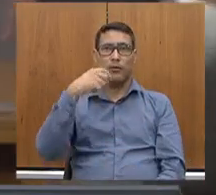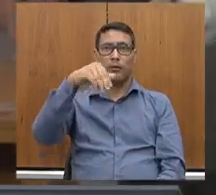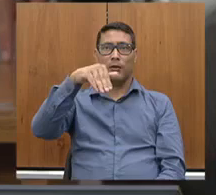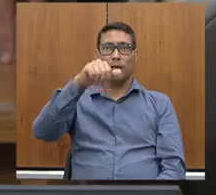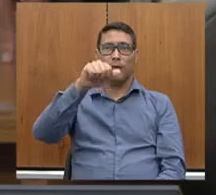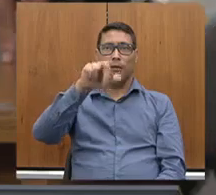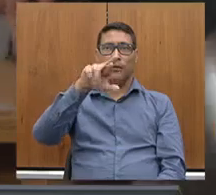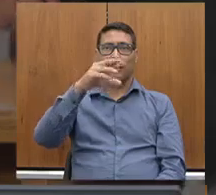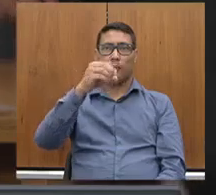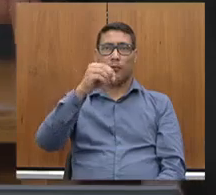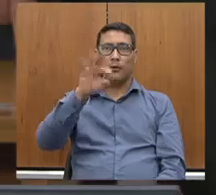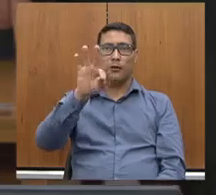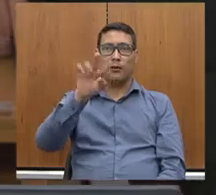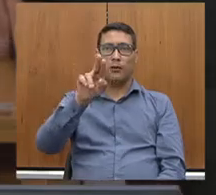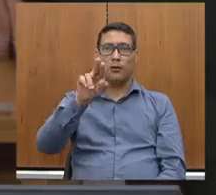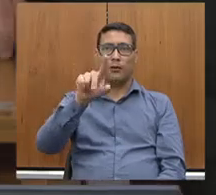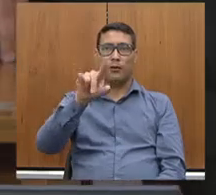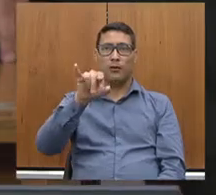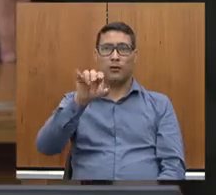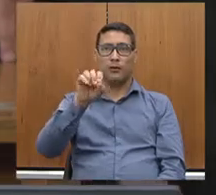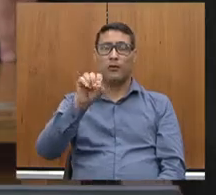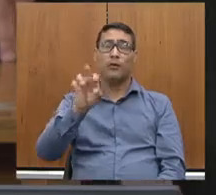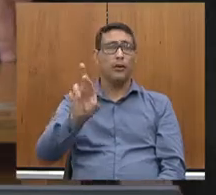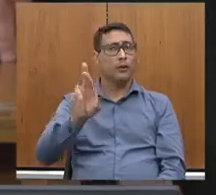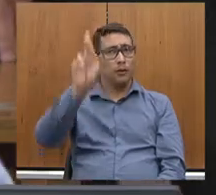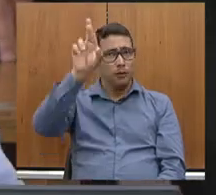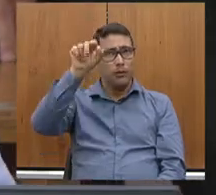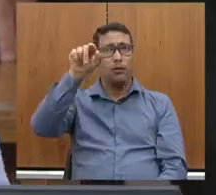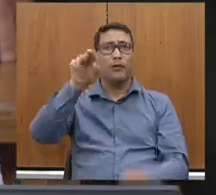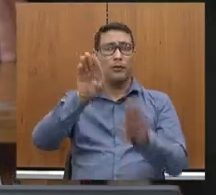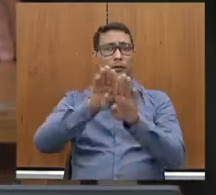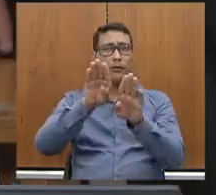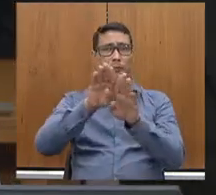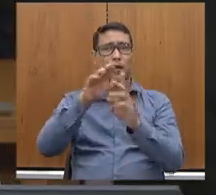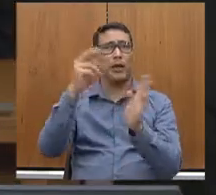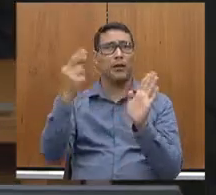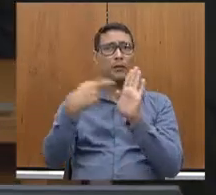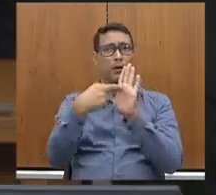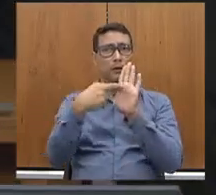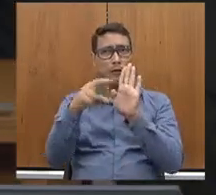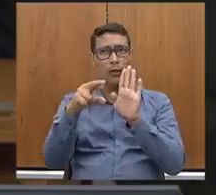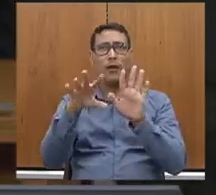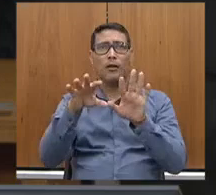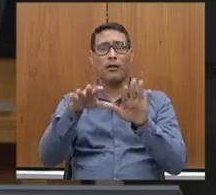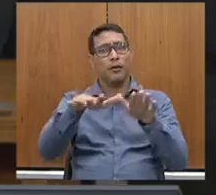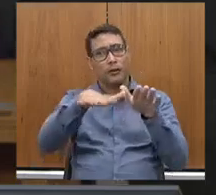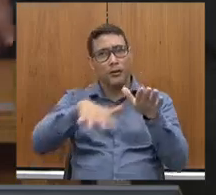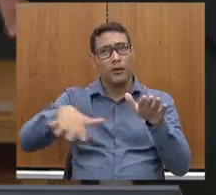que é uma referência na área de infraestrutura. É um prazer vê-lo.